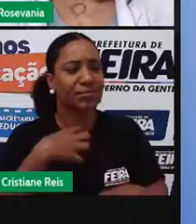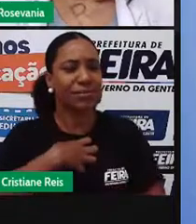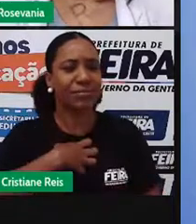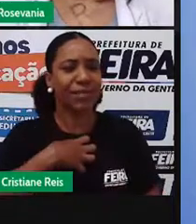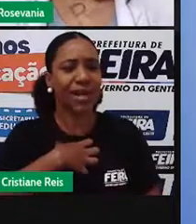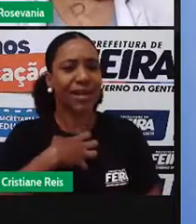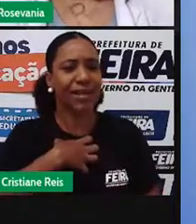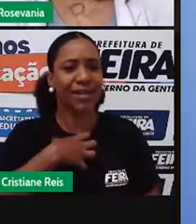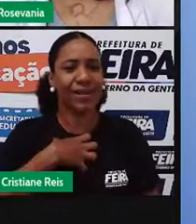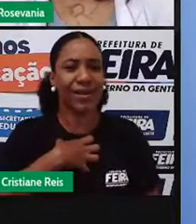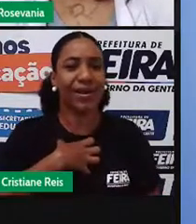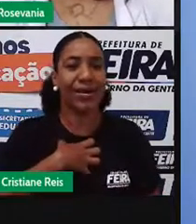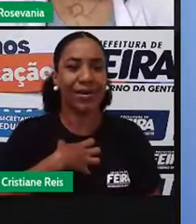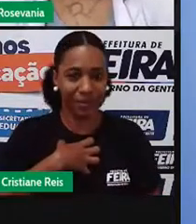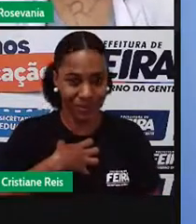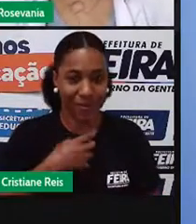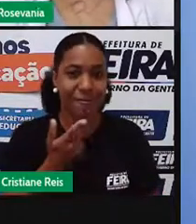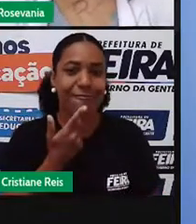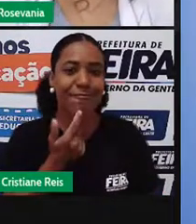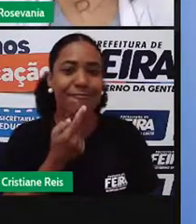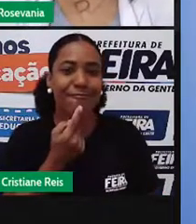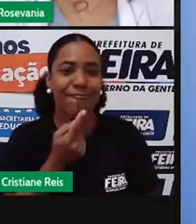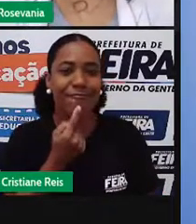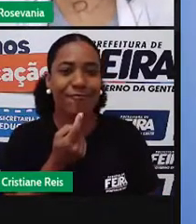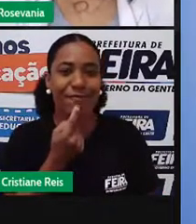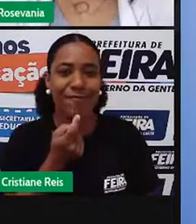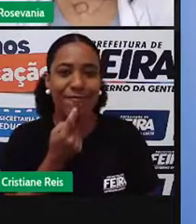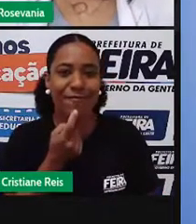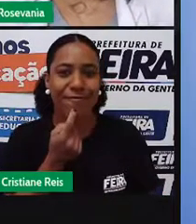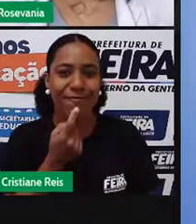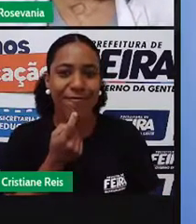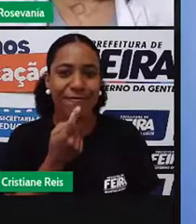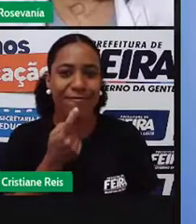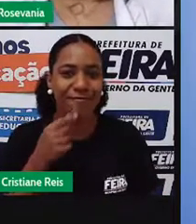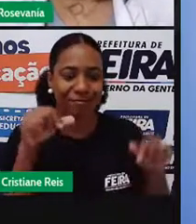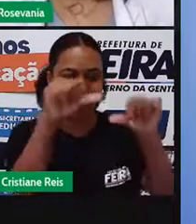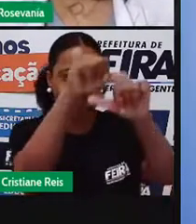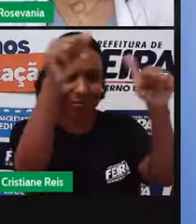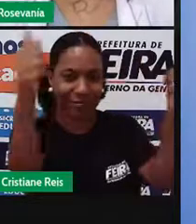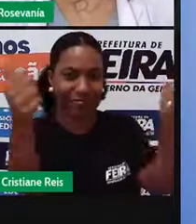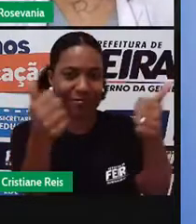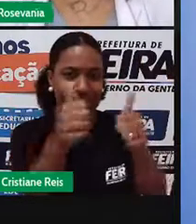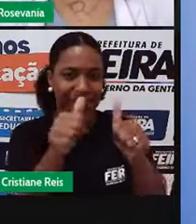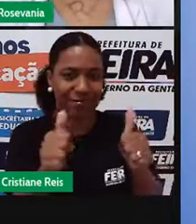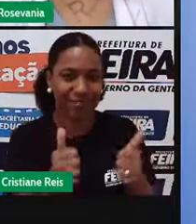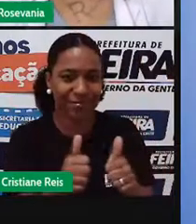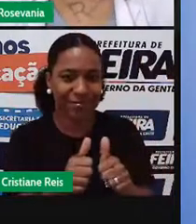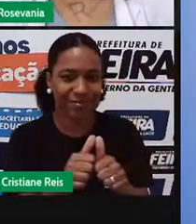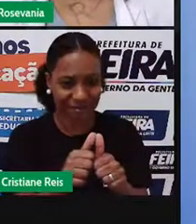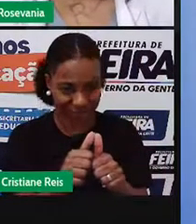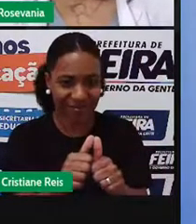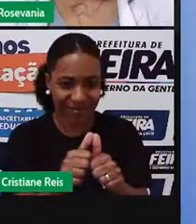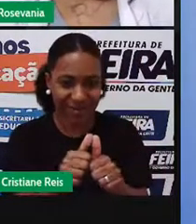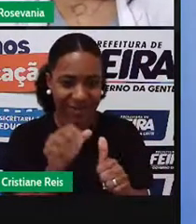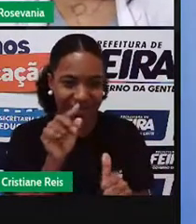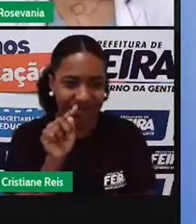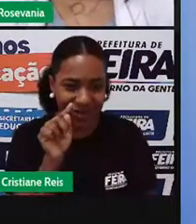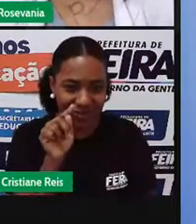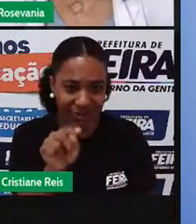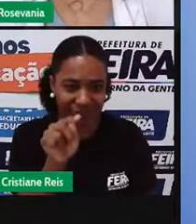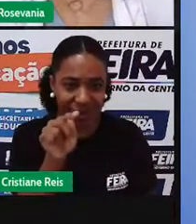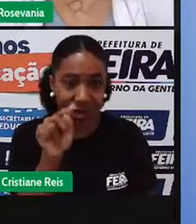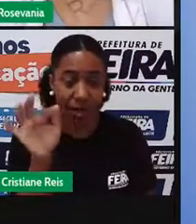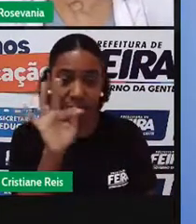ó, essa manchinha vermelhinha aqui, né, nós estamos aqui nessa poção, bem próximo, né, já da nossa